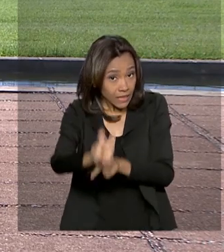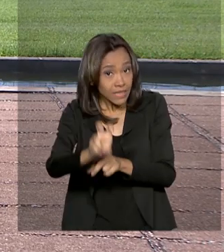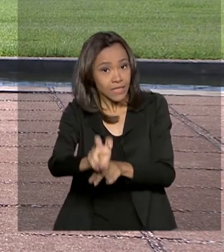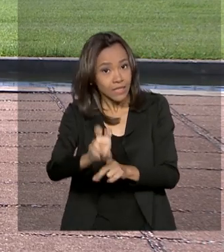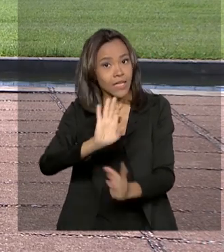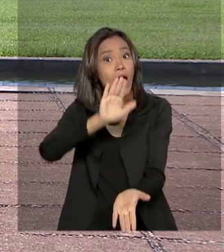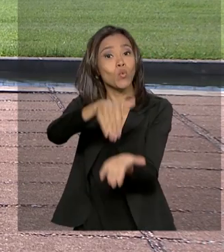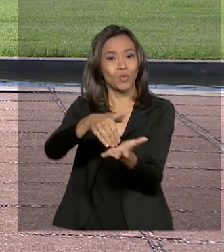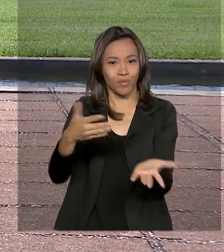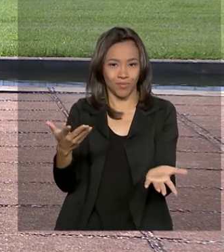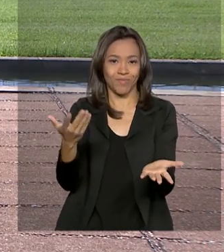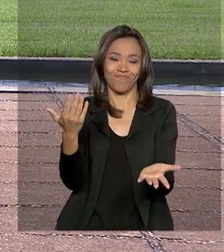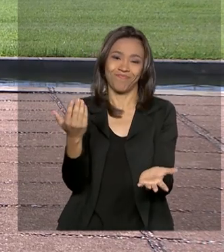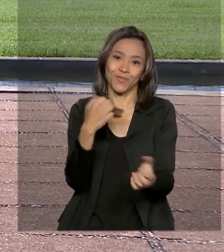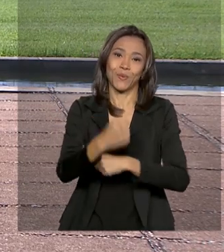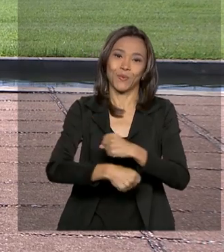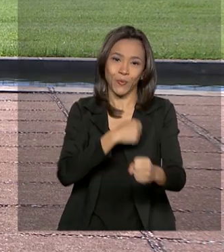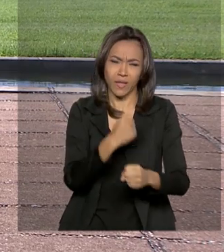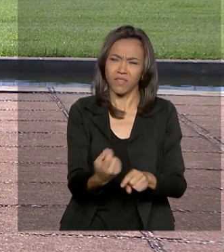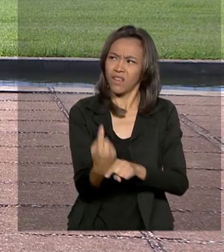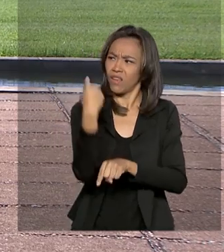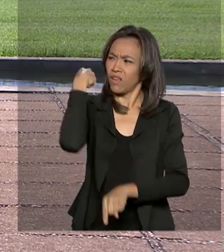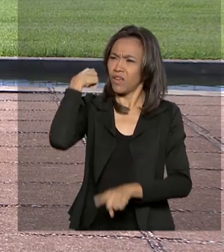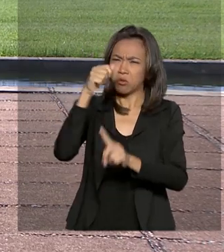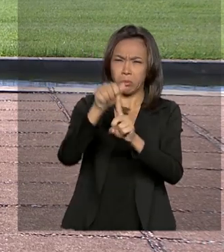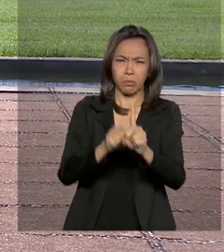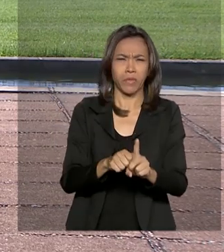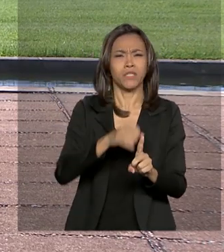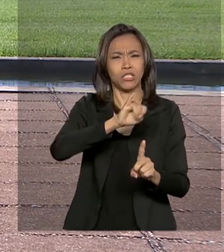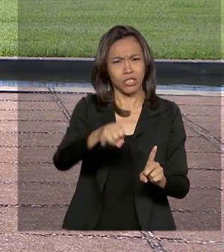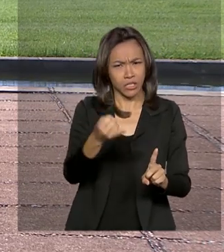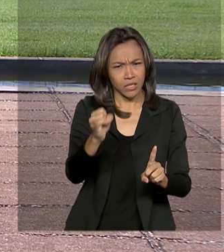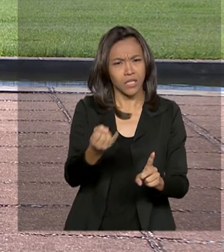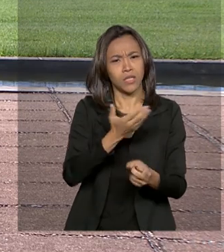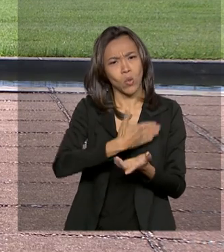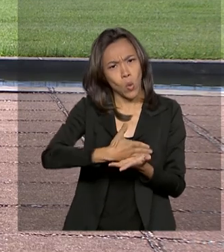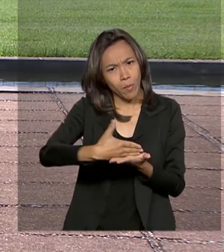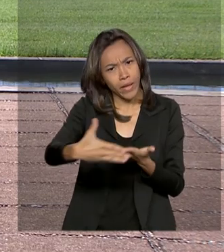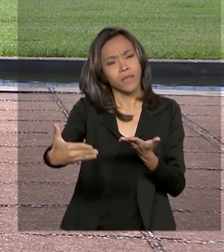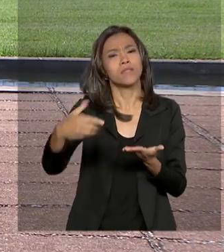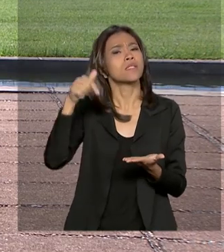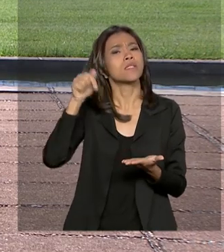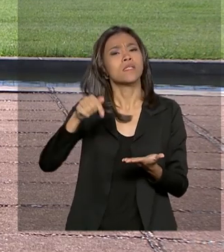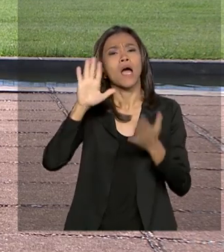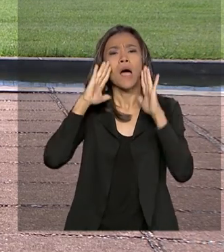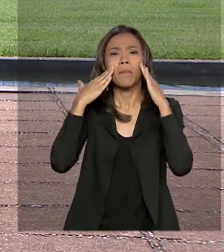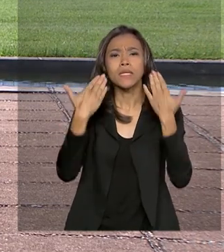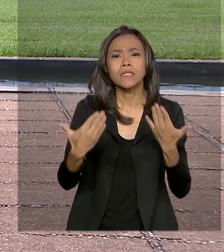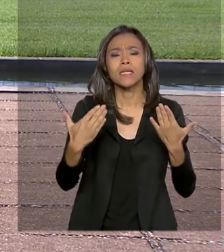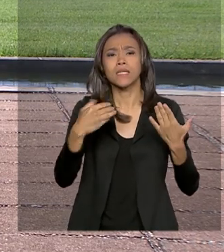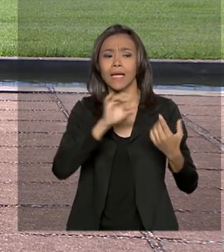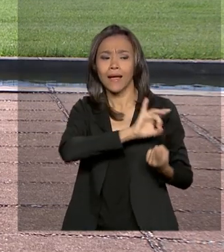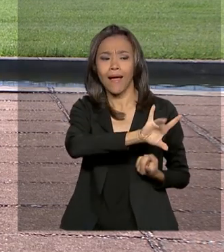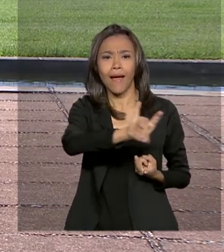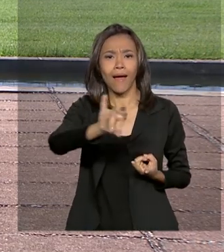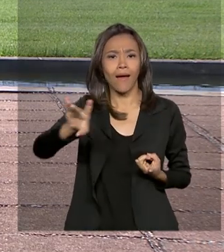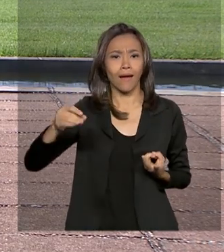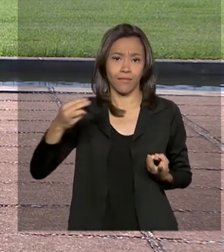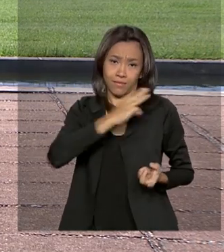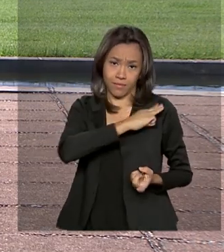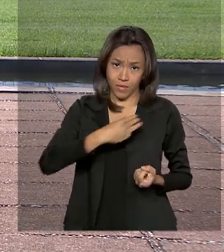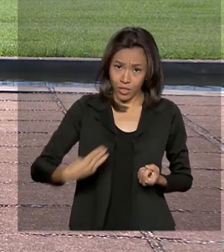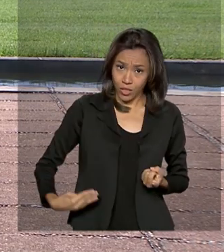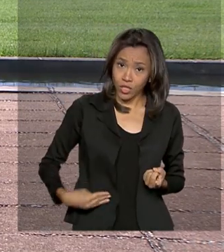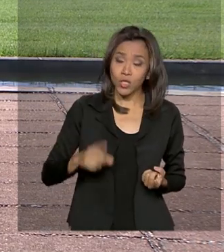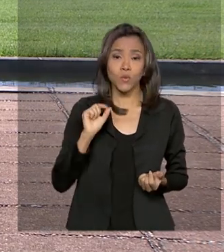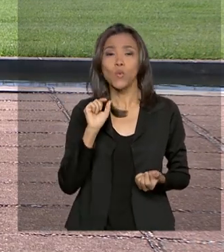acontece semanalmente, desde janeiro do início do governo, e nela os ministros apresentam o que tem sido feito e quais são os planos de